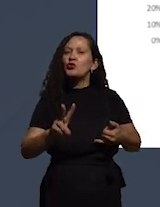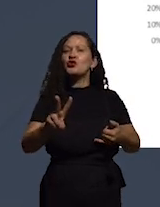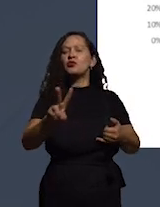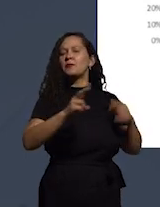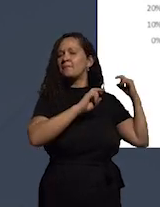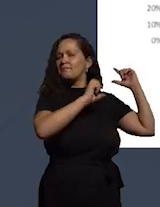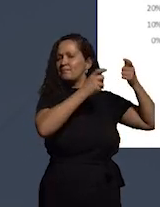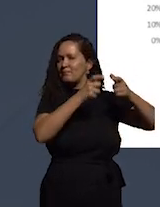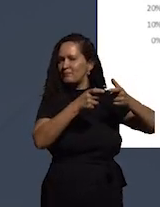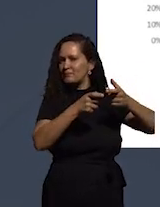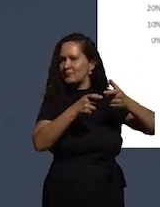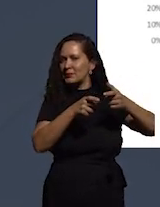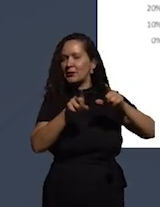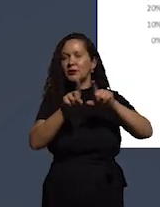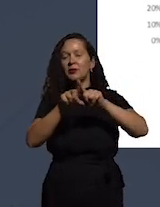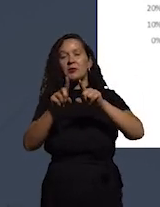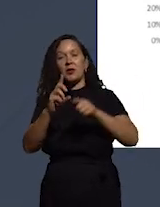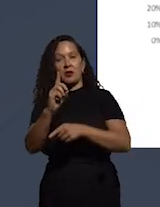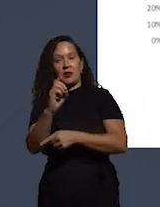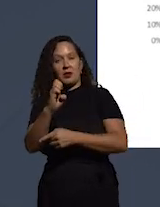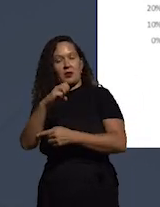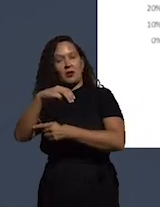democratas, desculpem,